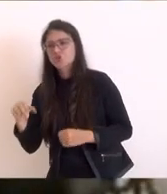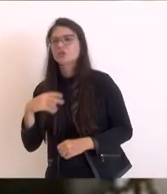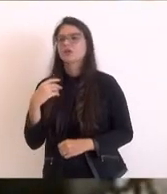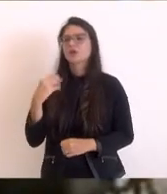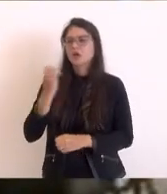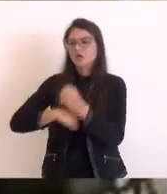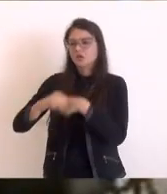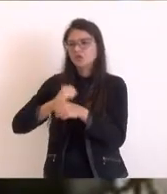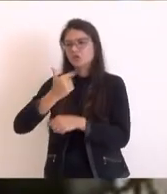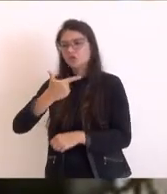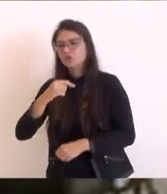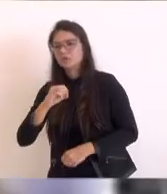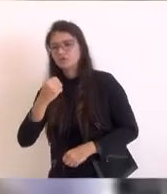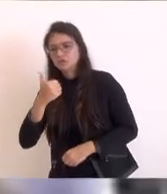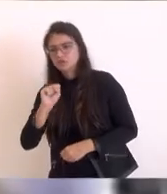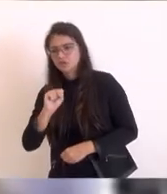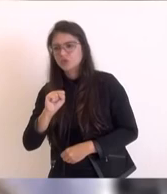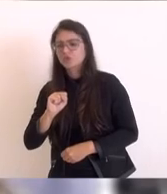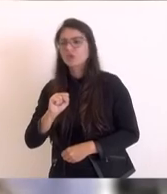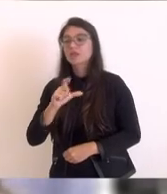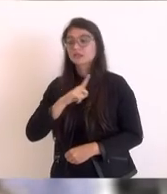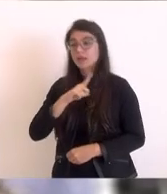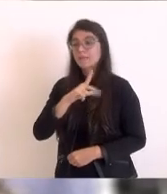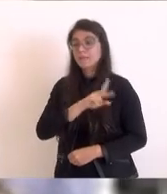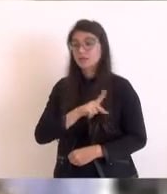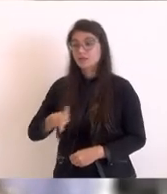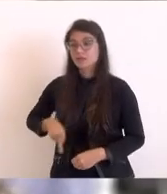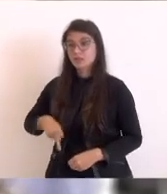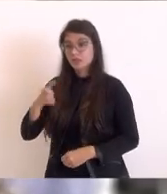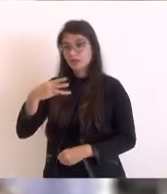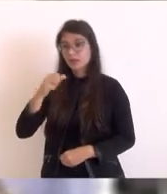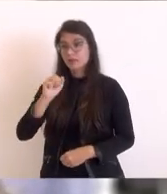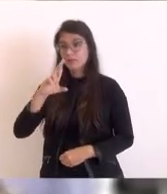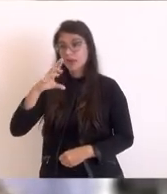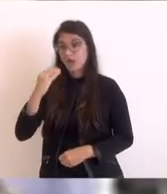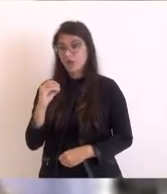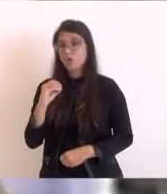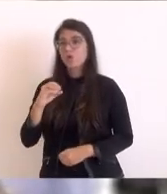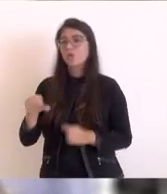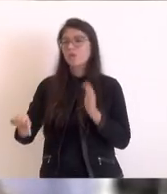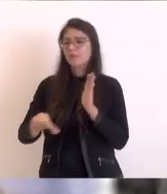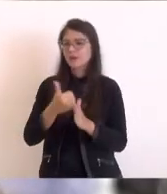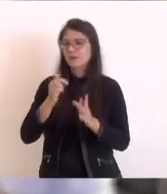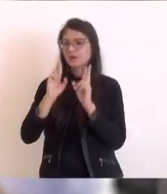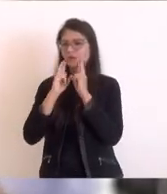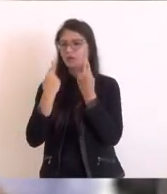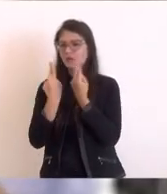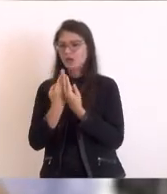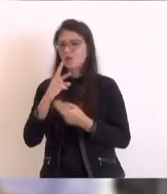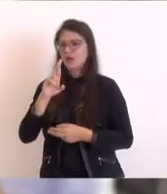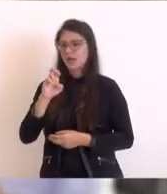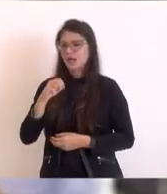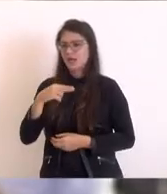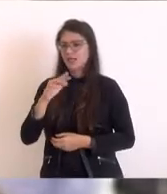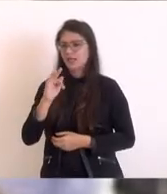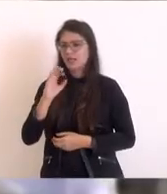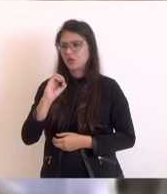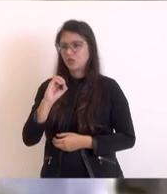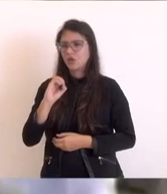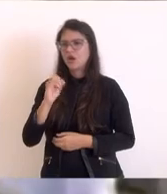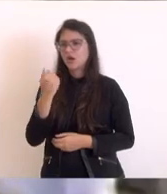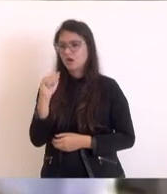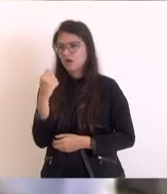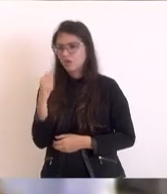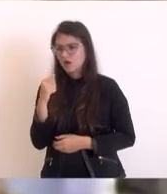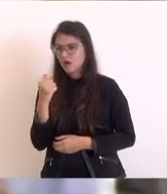tinha que o presidente era Marquinho, aí começaram a fazer uma primeira reunião, acho que foi Renatinho, que assumiu